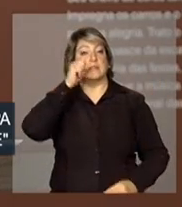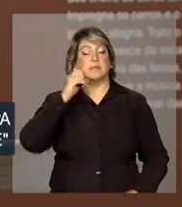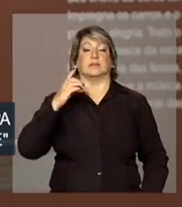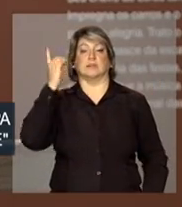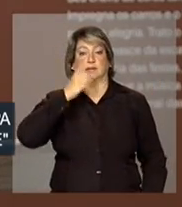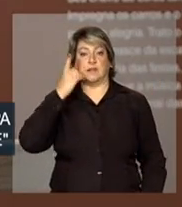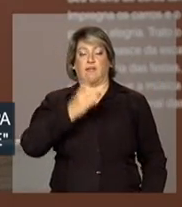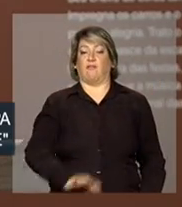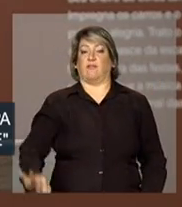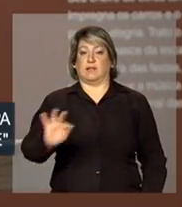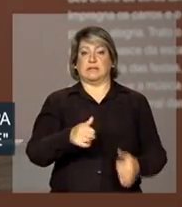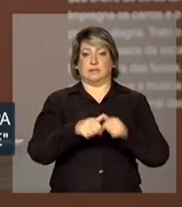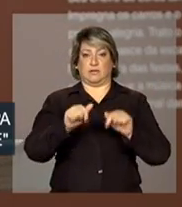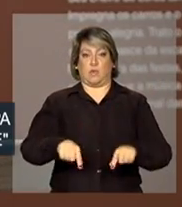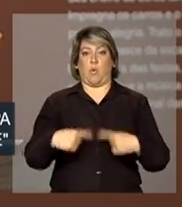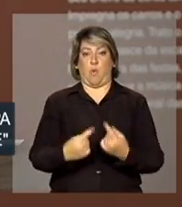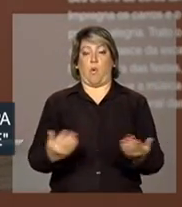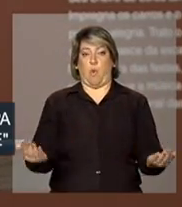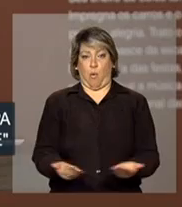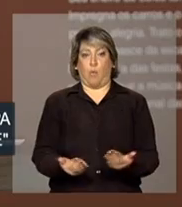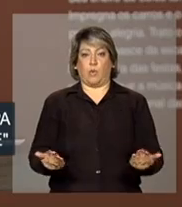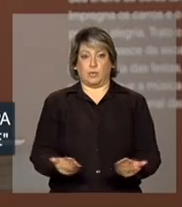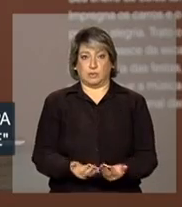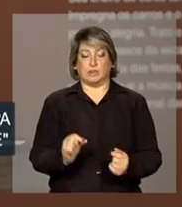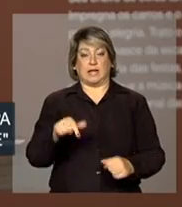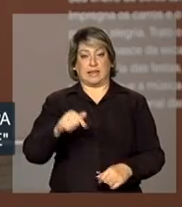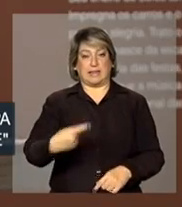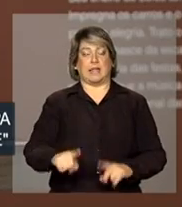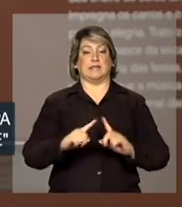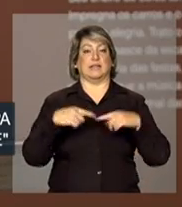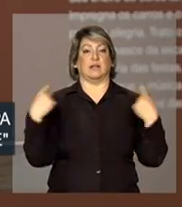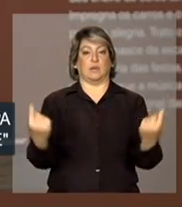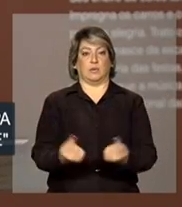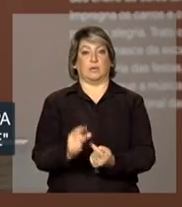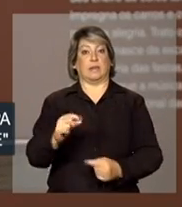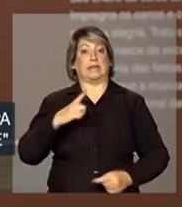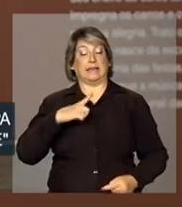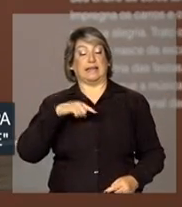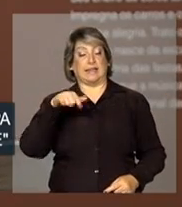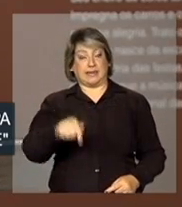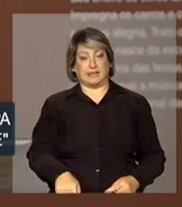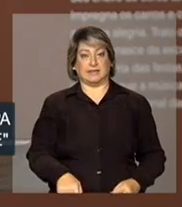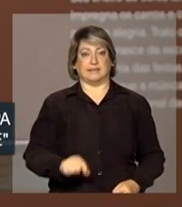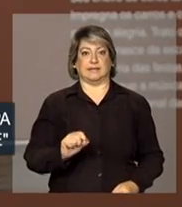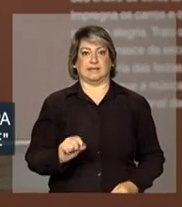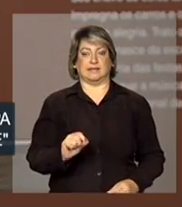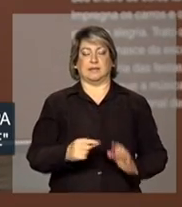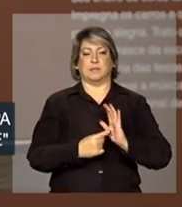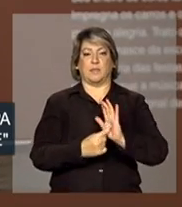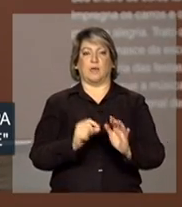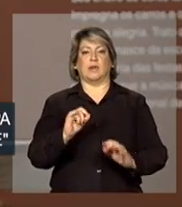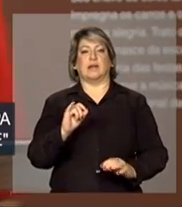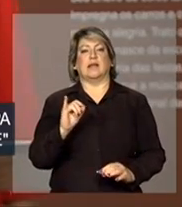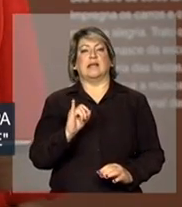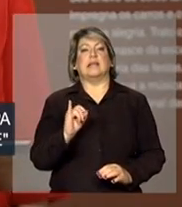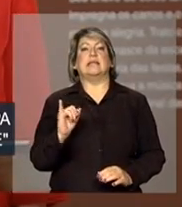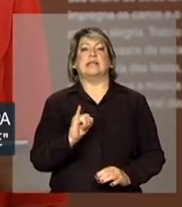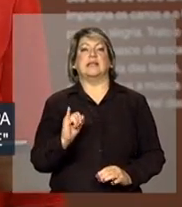deputados, federais aqui presentes que nessa cerimônia que tem esse lado informal,